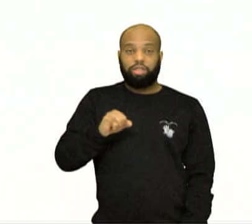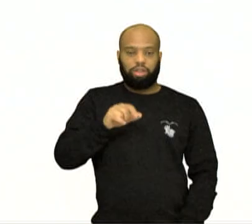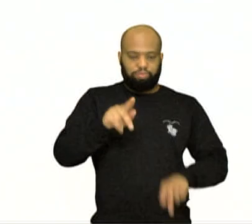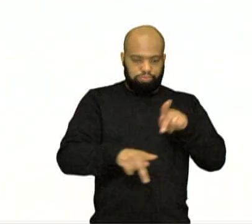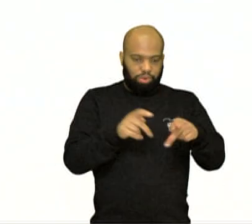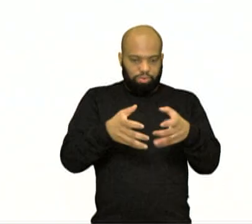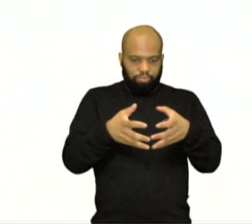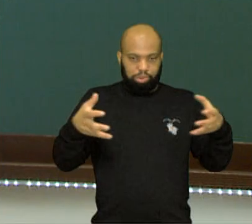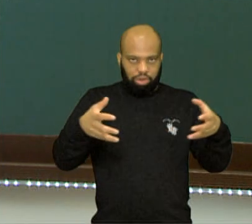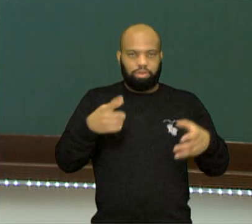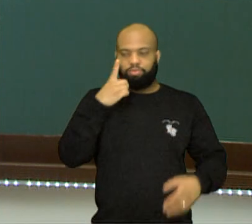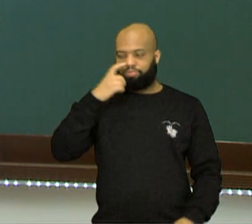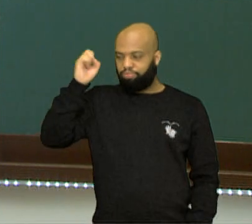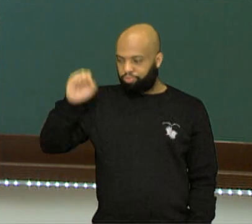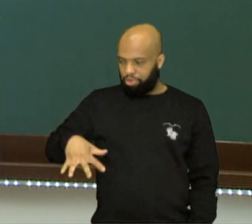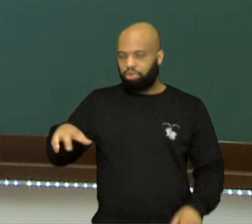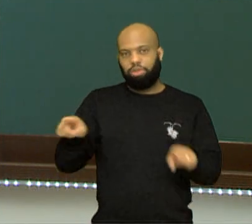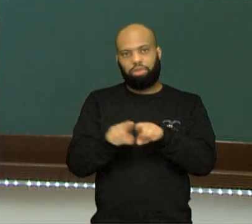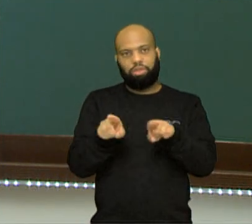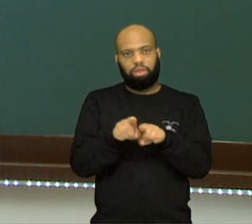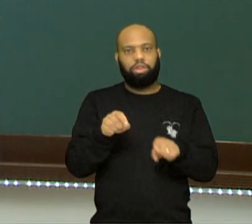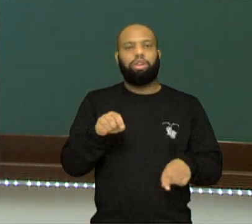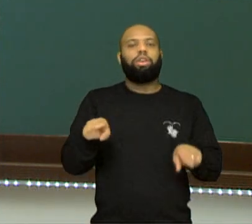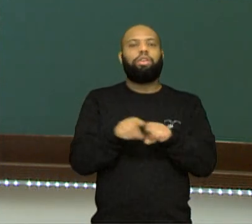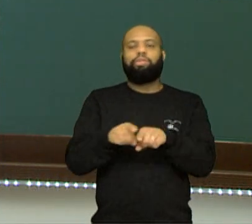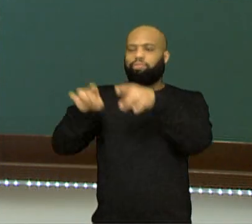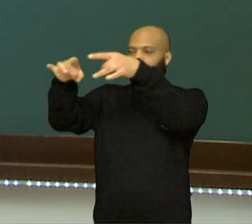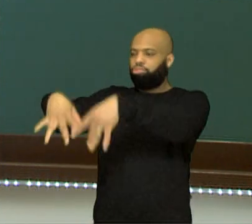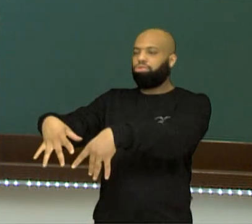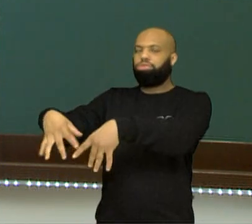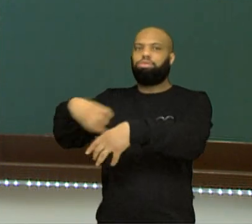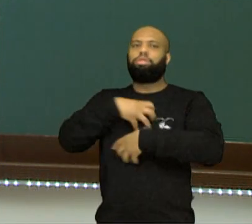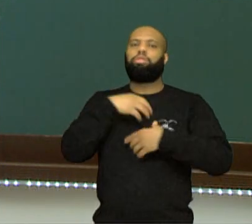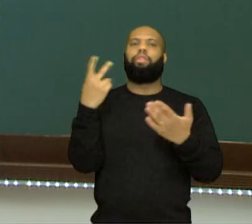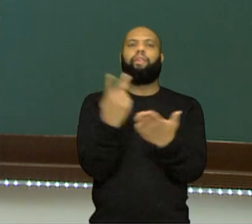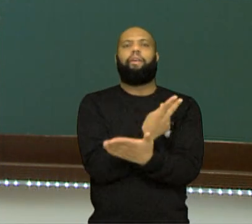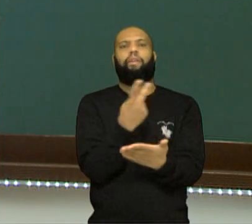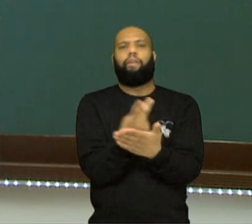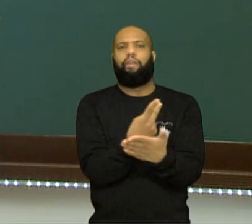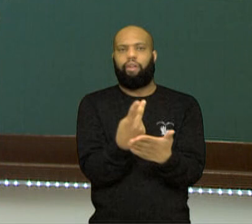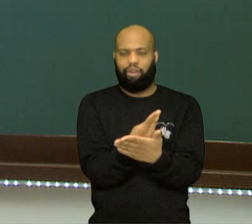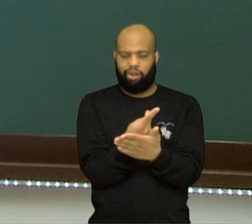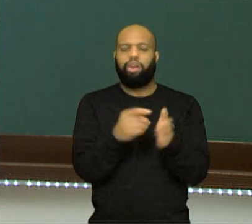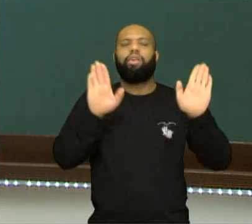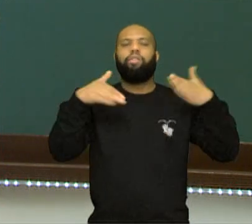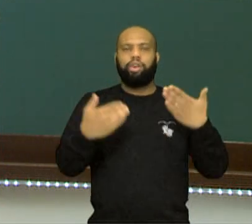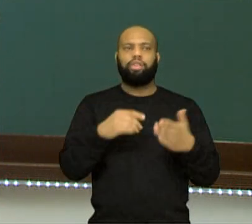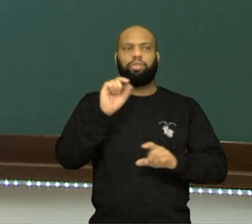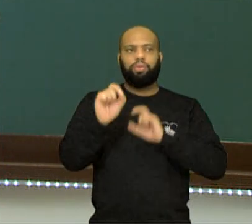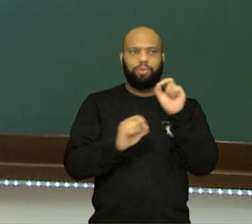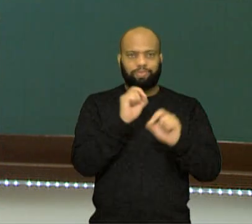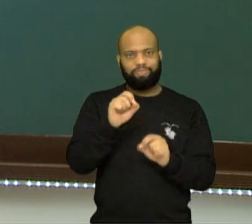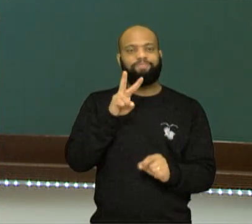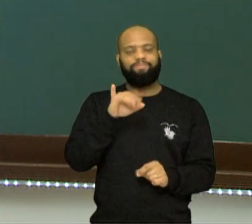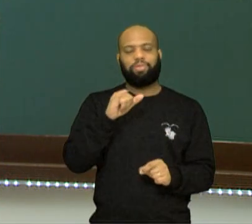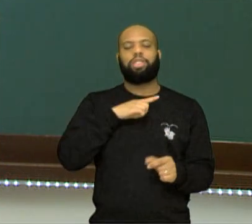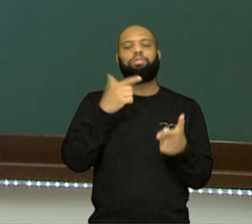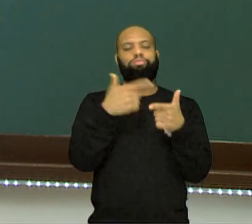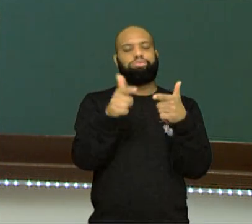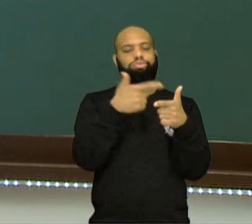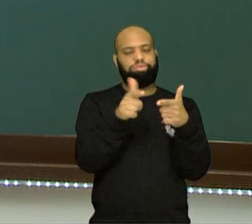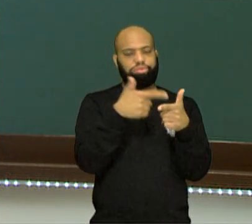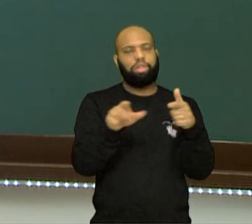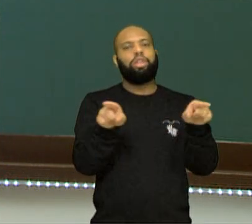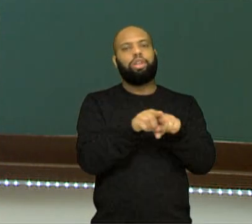e o descarte inadequado. Quando há o descarte inadequado, a gente potencializa os problemas, né?